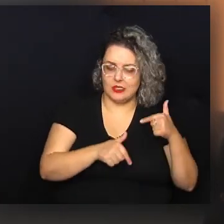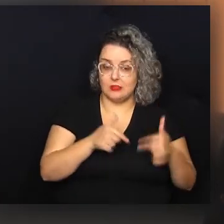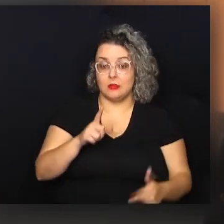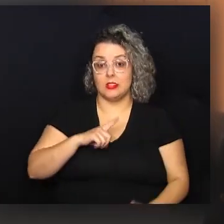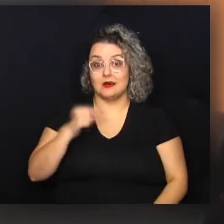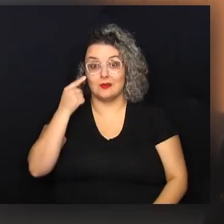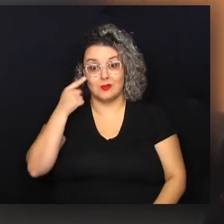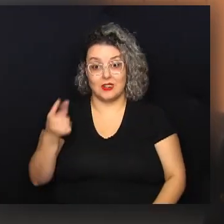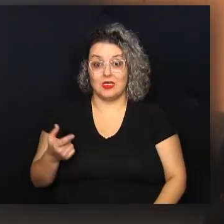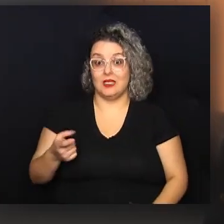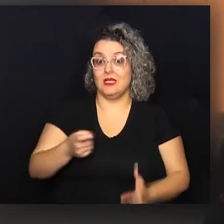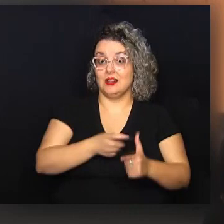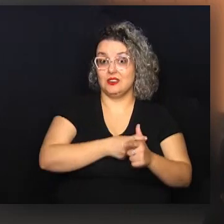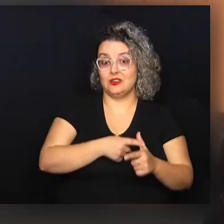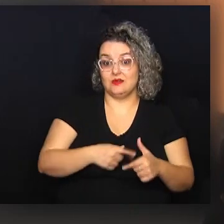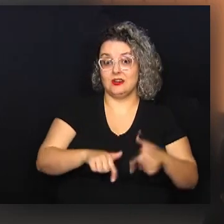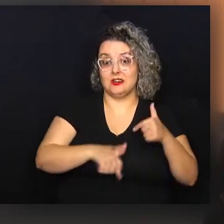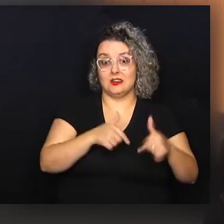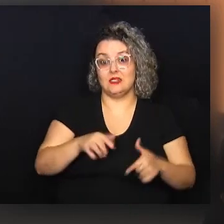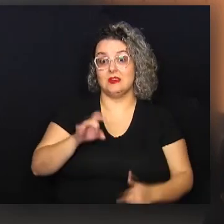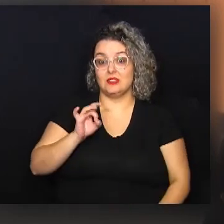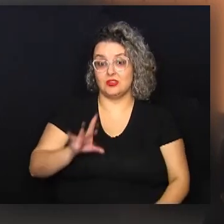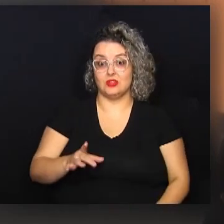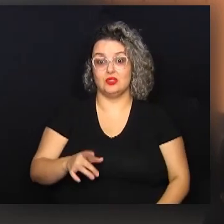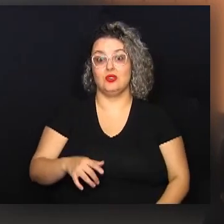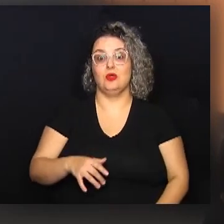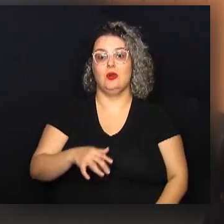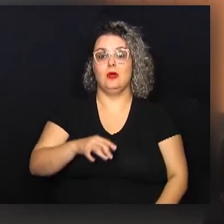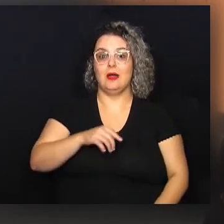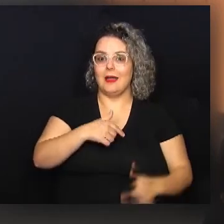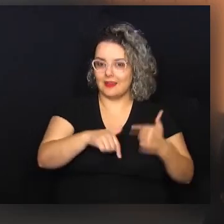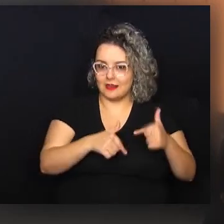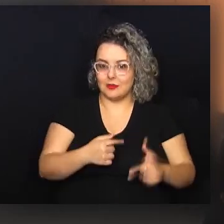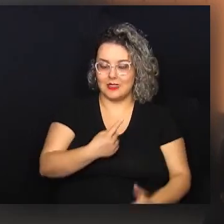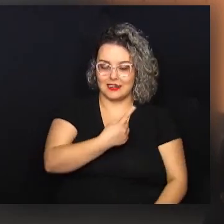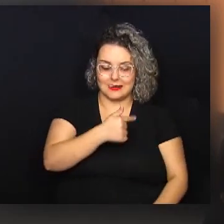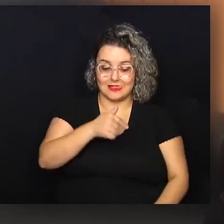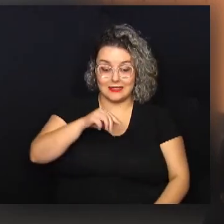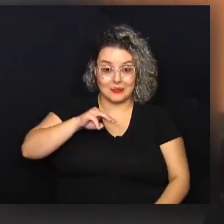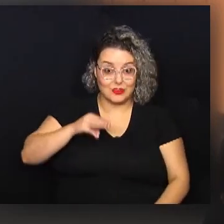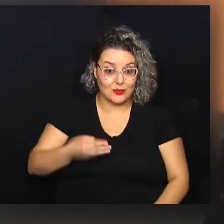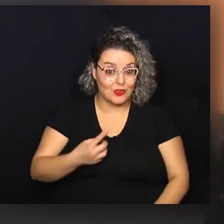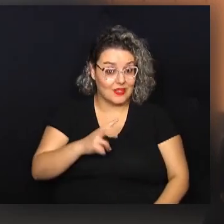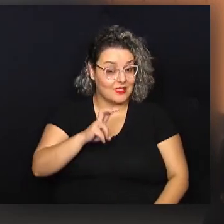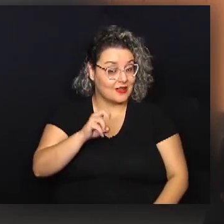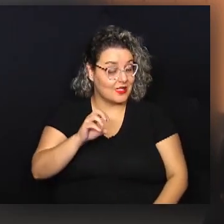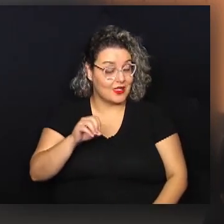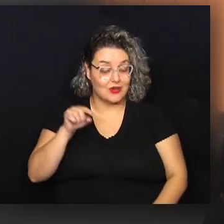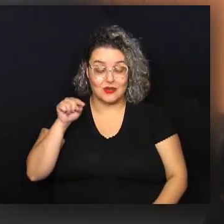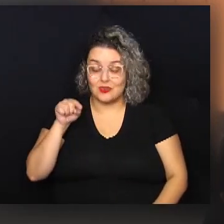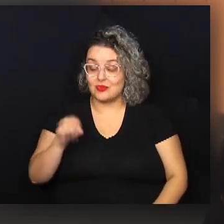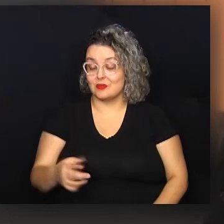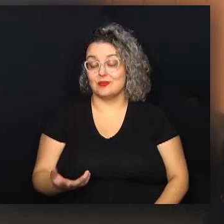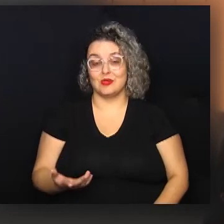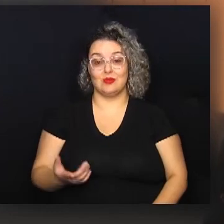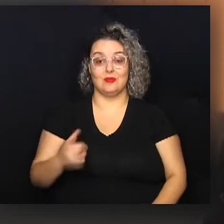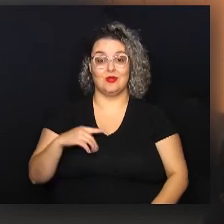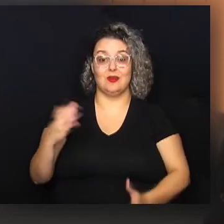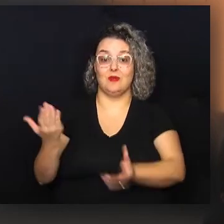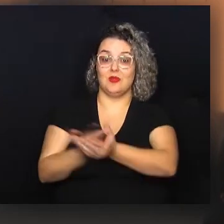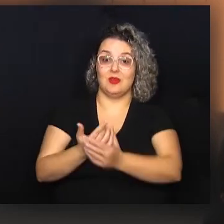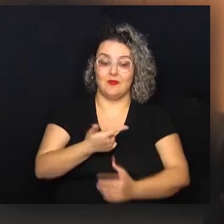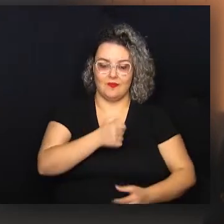trabalhistas. Para vocês terem uma ideia, a dívida trabalhista da Flasco, só trabalhista, ela está em torno de R 17,5 milhões. Tem